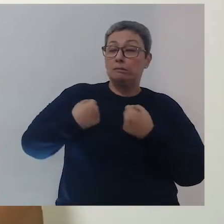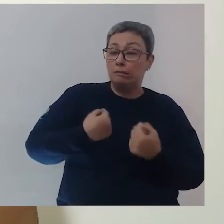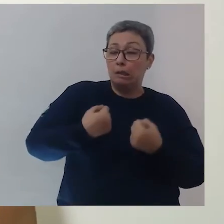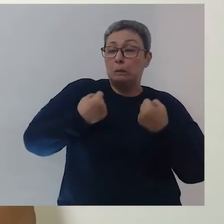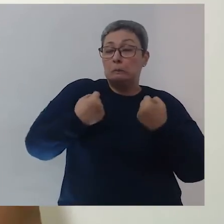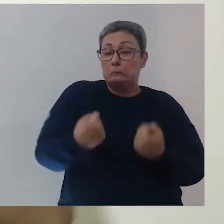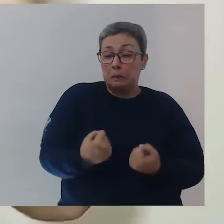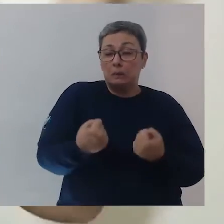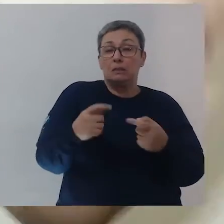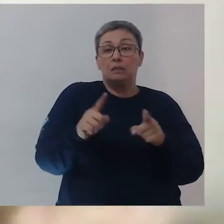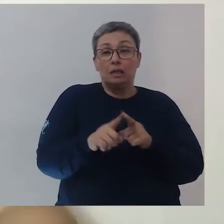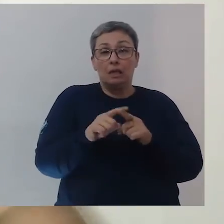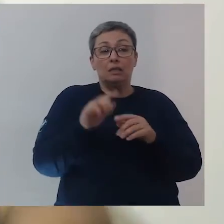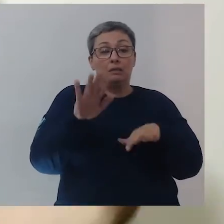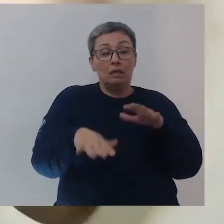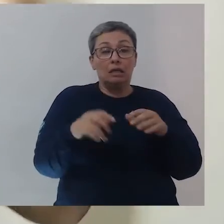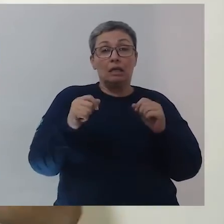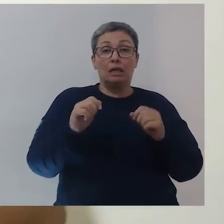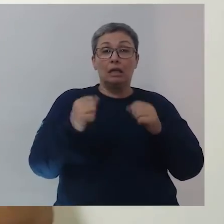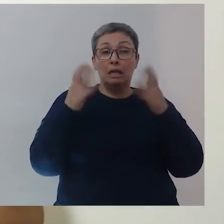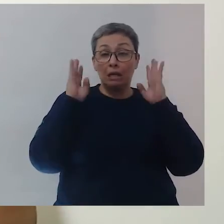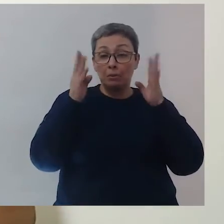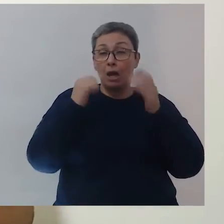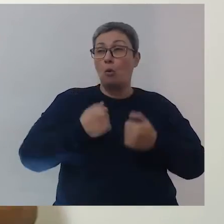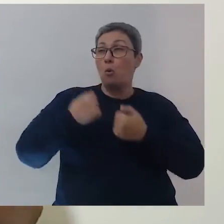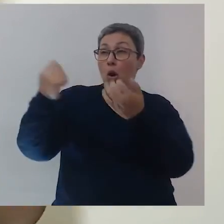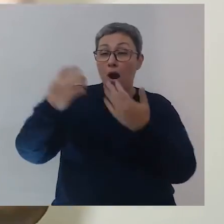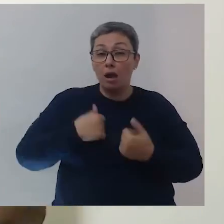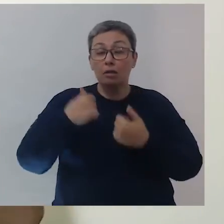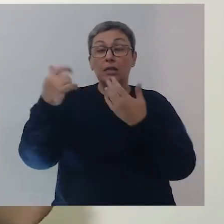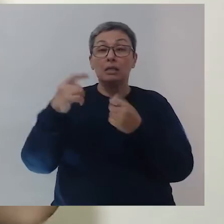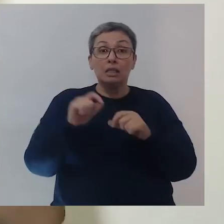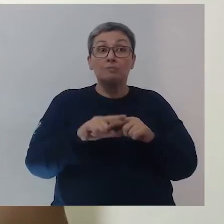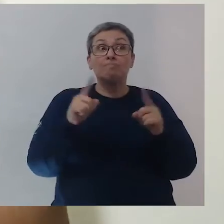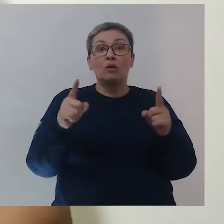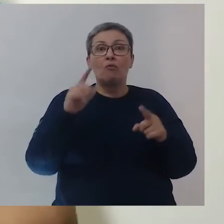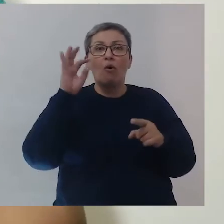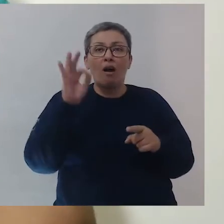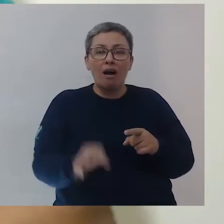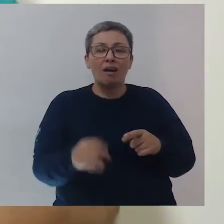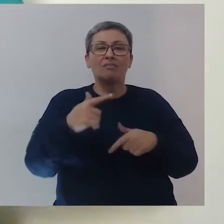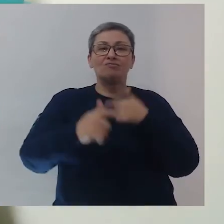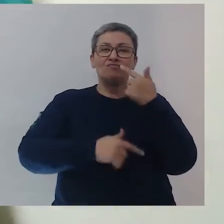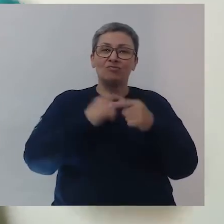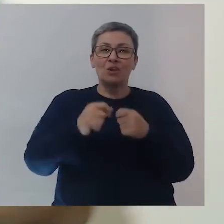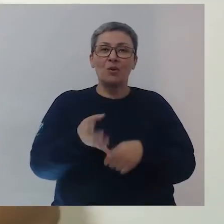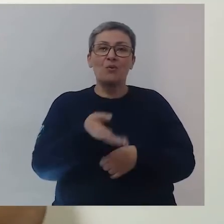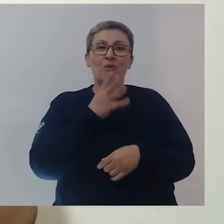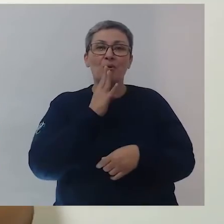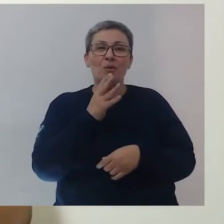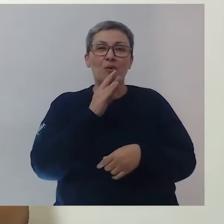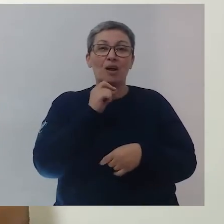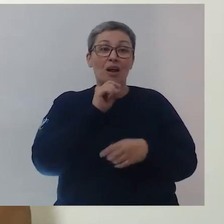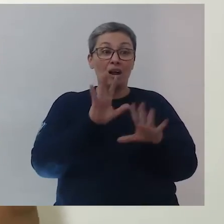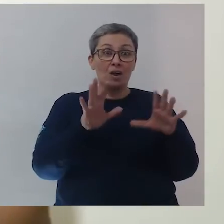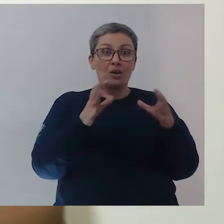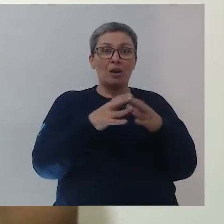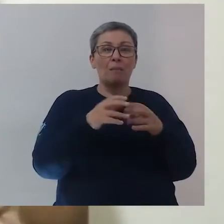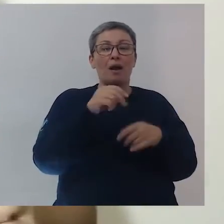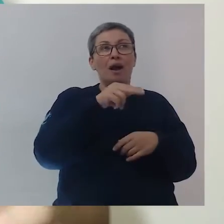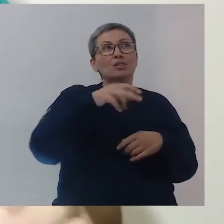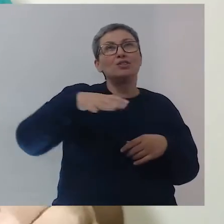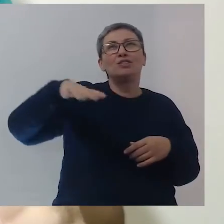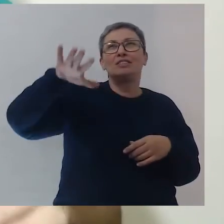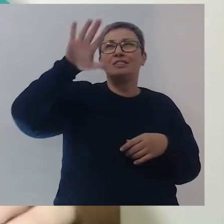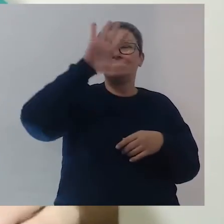pesados nas costas. Descarregando caminhão, carregando caminhão. E foi exatamente através desse trabalho que conheci grande parte do Nordeste.